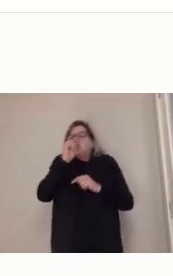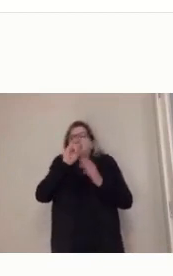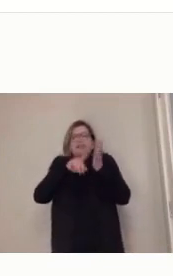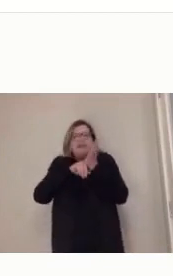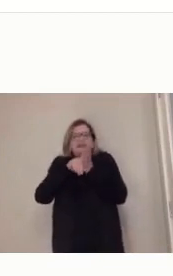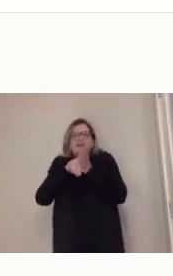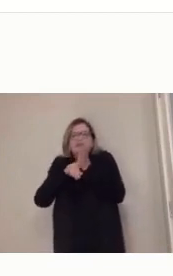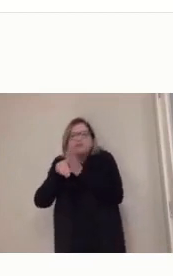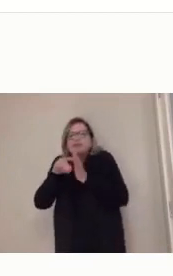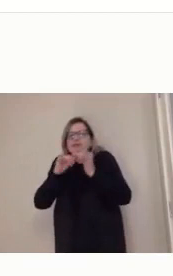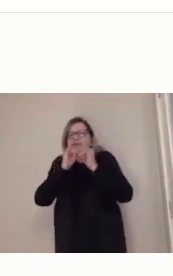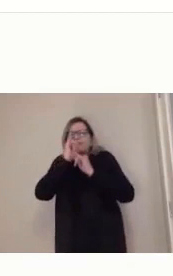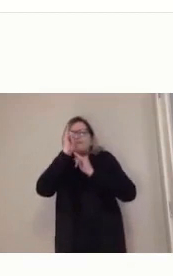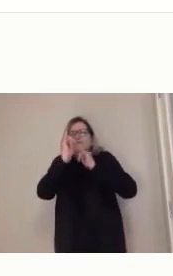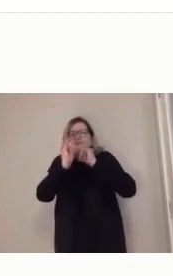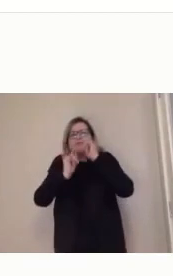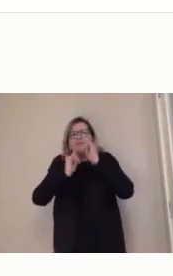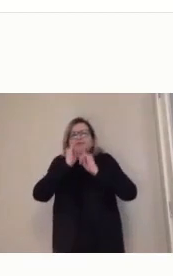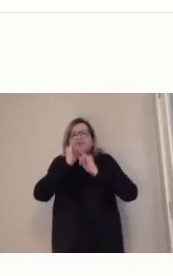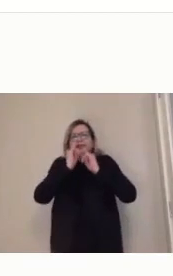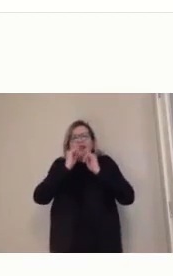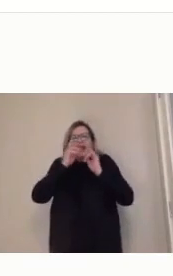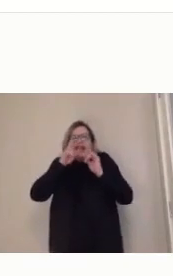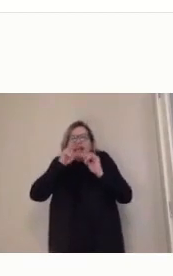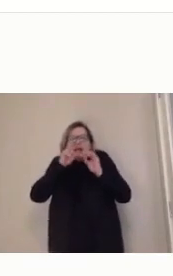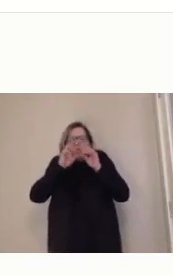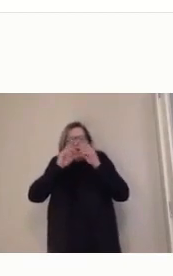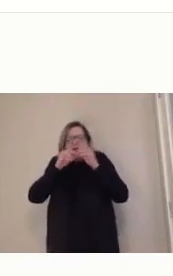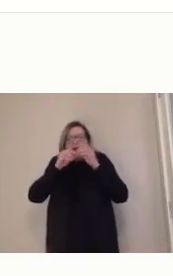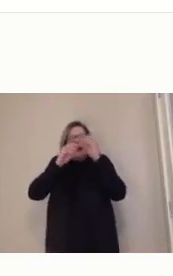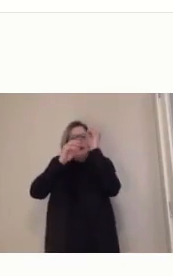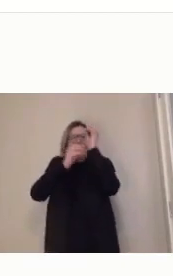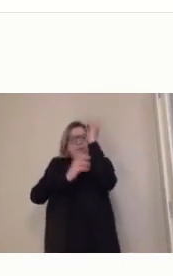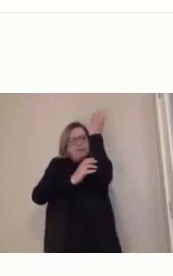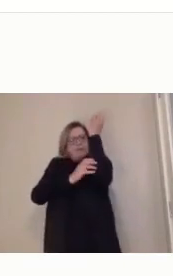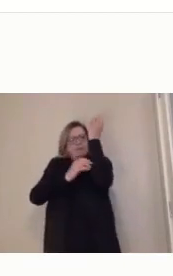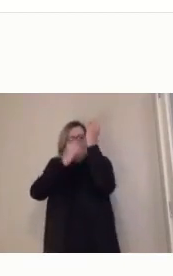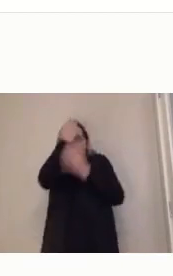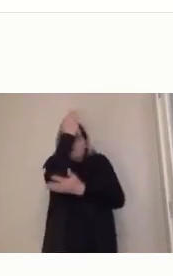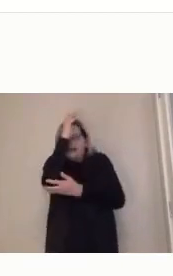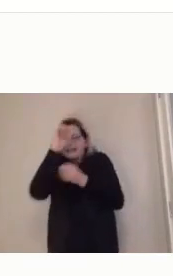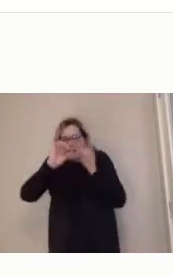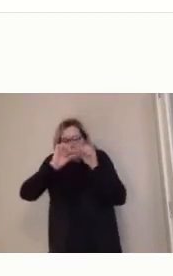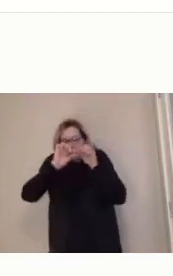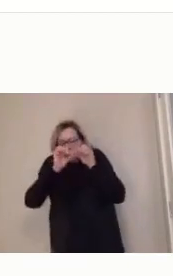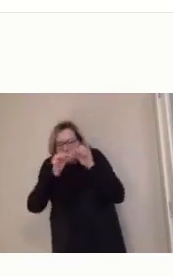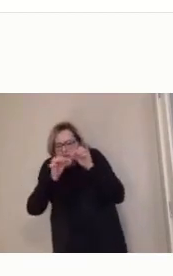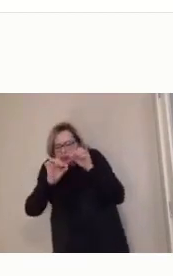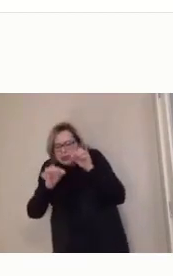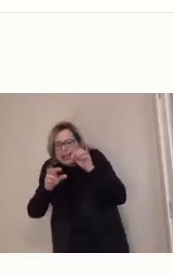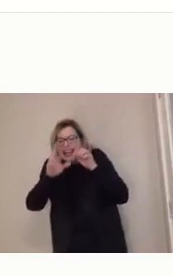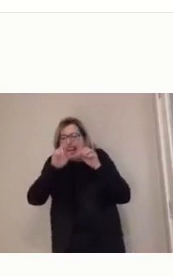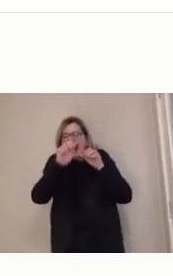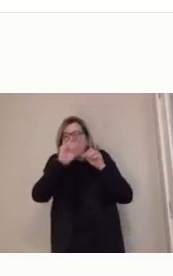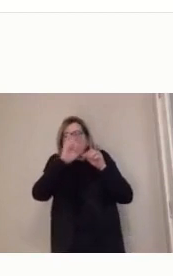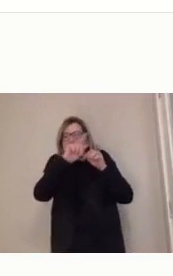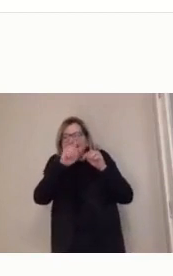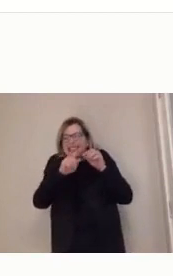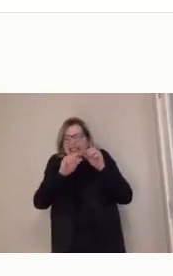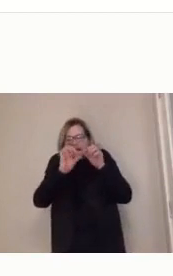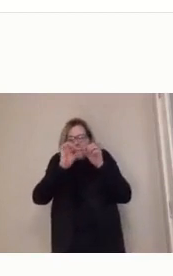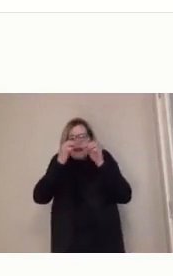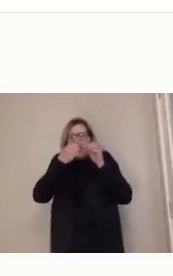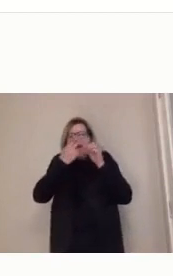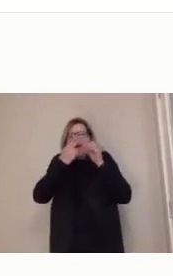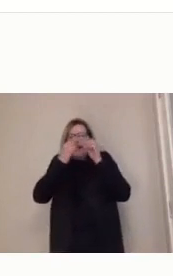aquela raizinha bem fina que tem em algumas plantas, então, é da área da biologia, que parece um cabelinho, né, que você